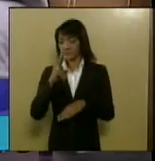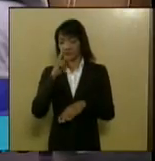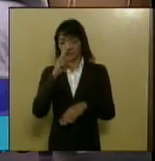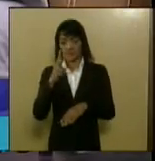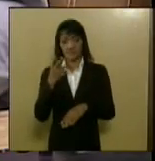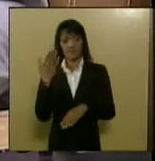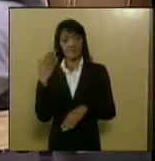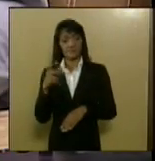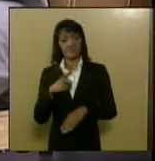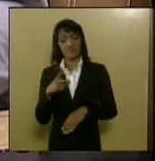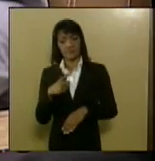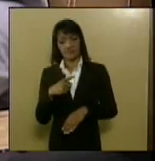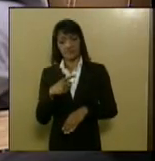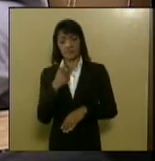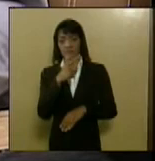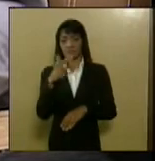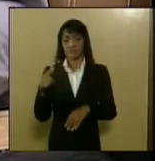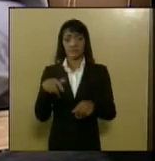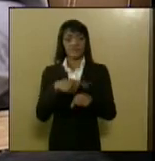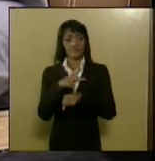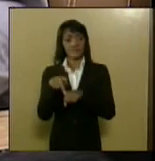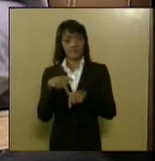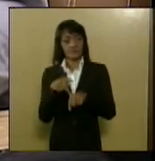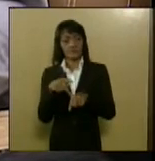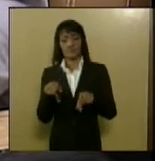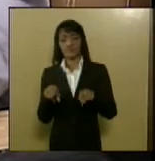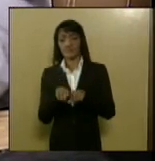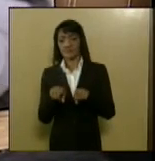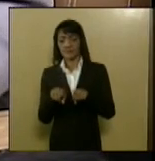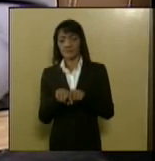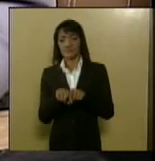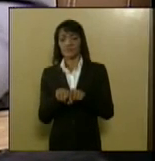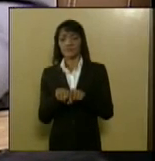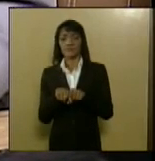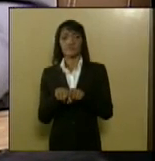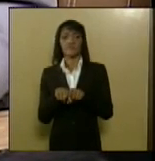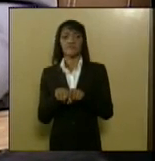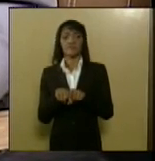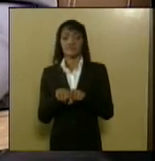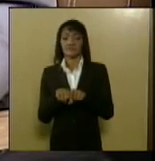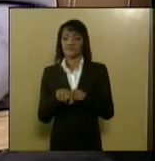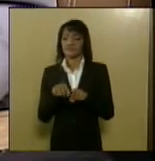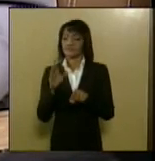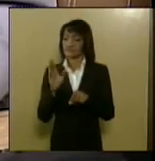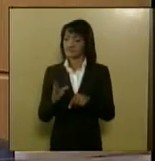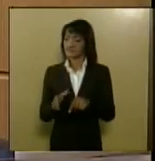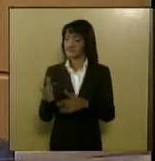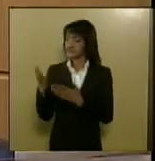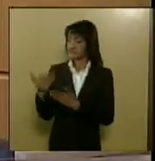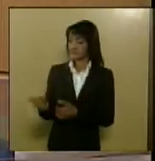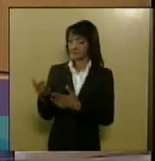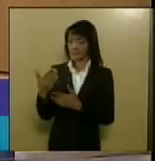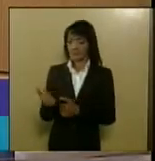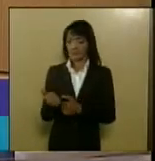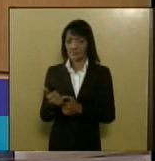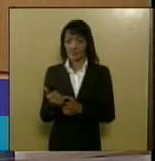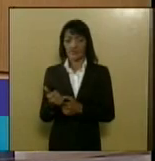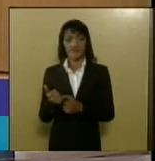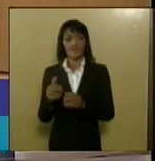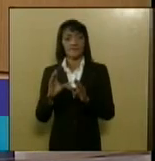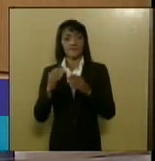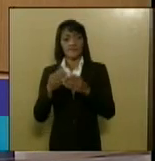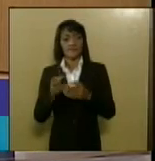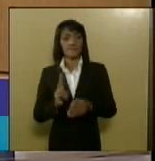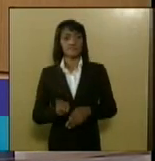antigamente ainda existe em outros países é a iniciação ao tabagismo em jovens o grupo alvo